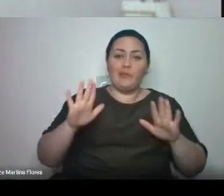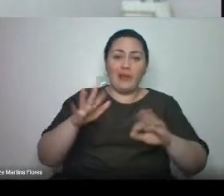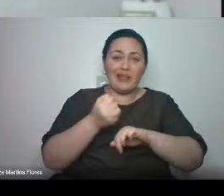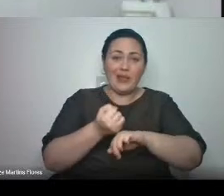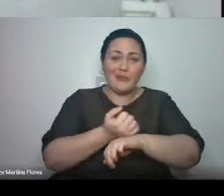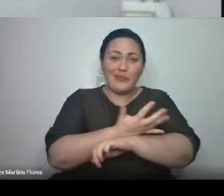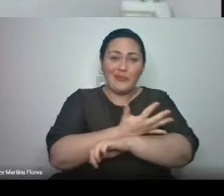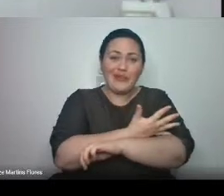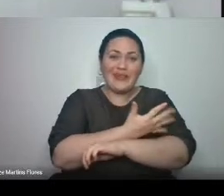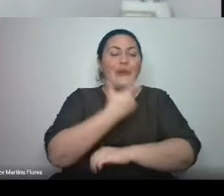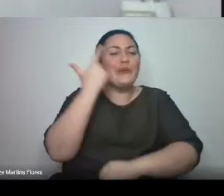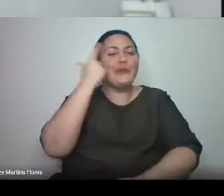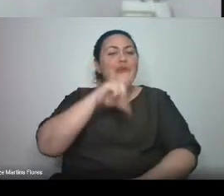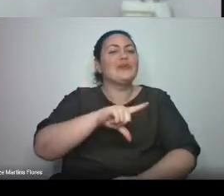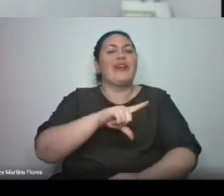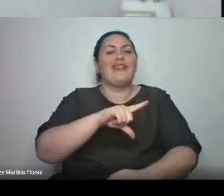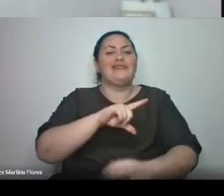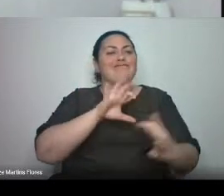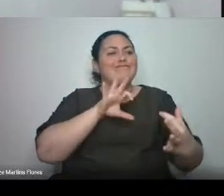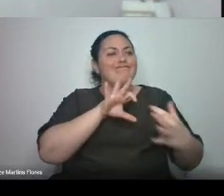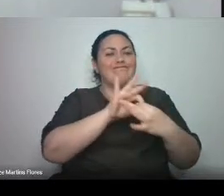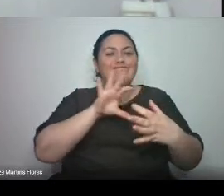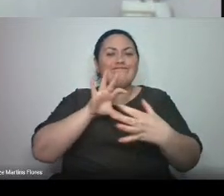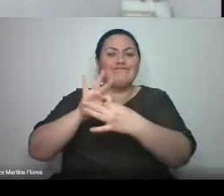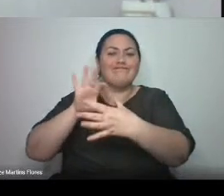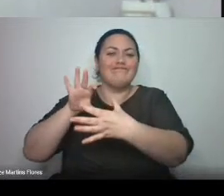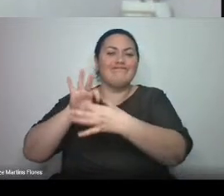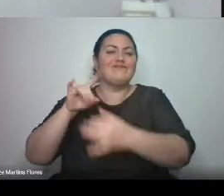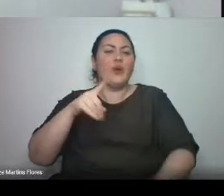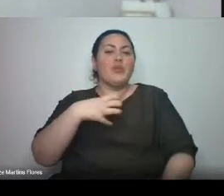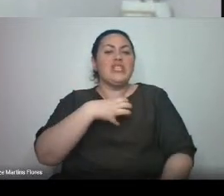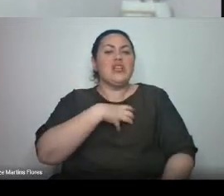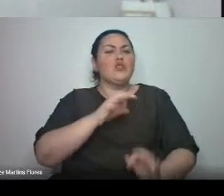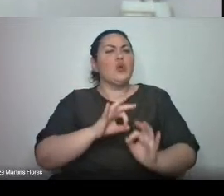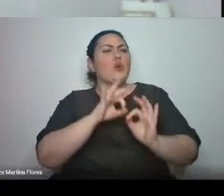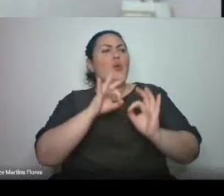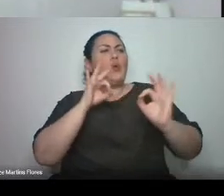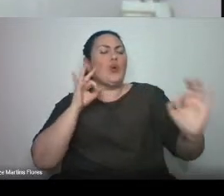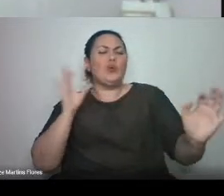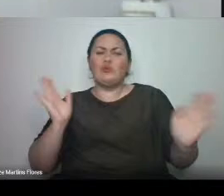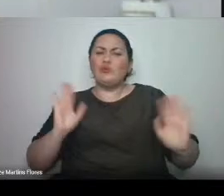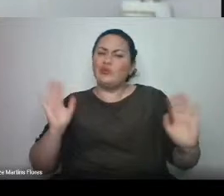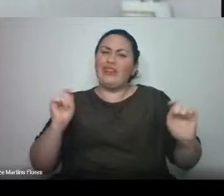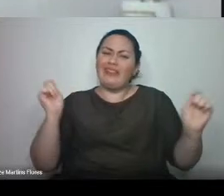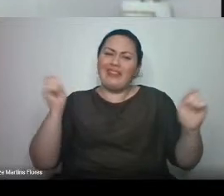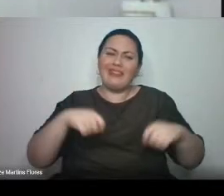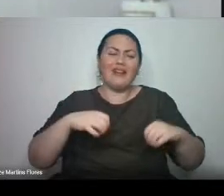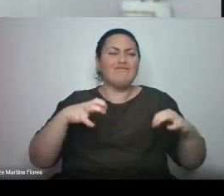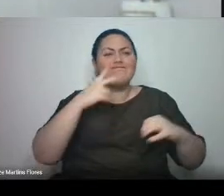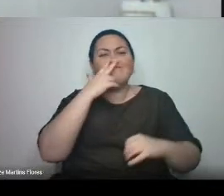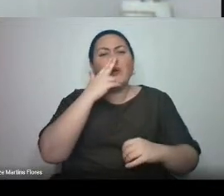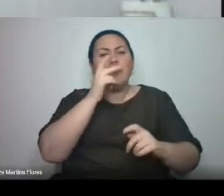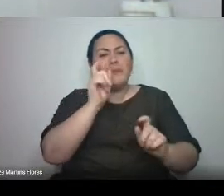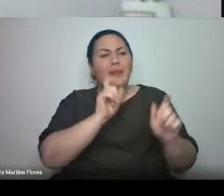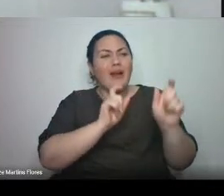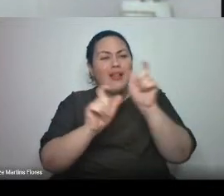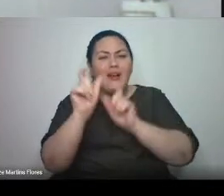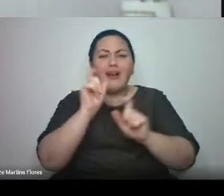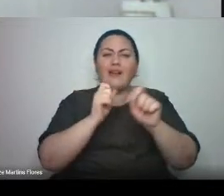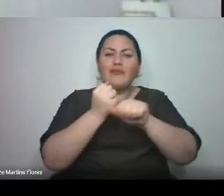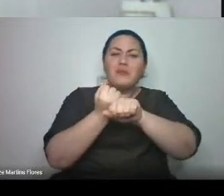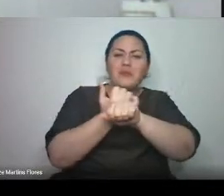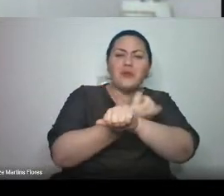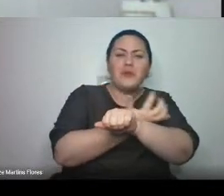todos se sentem conectados, abraçados, pelas palavras, pelas lágrimas, pelo carinho,